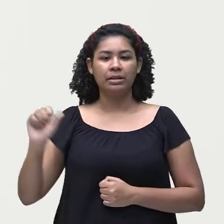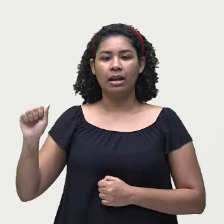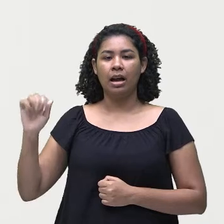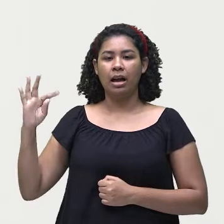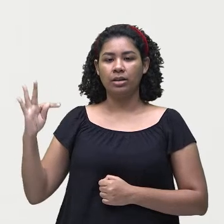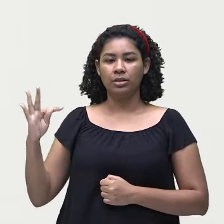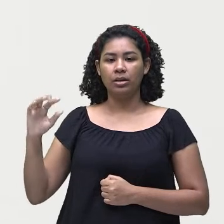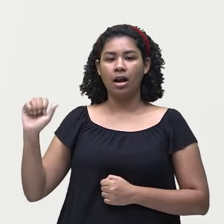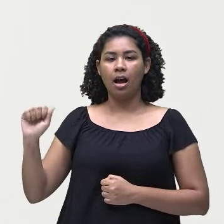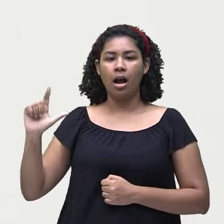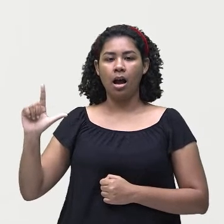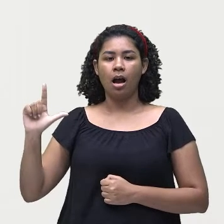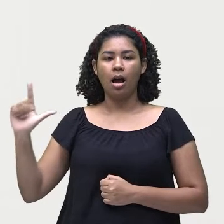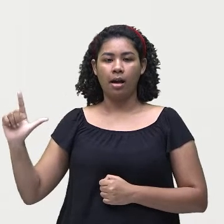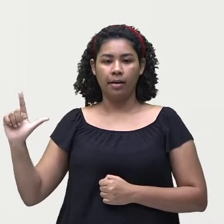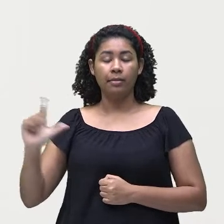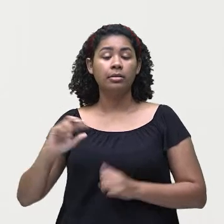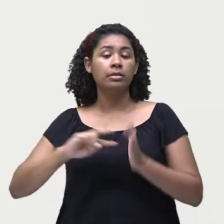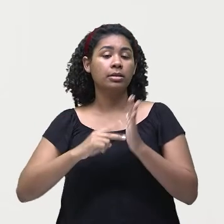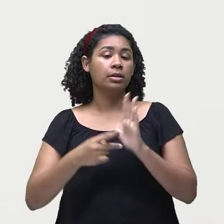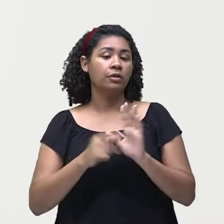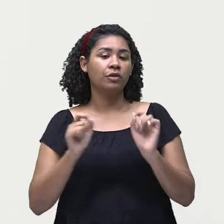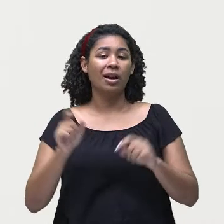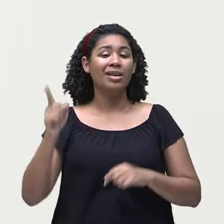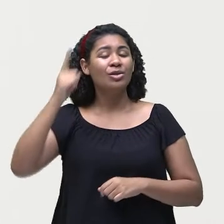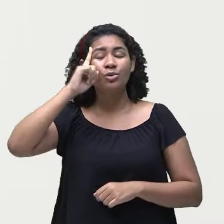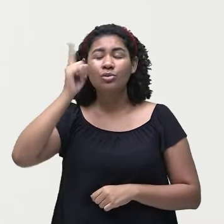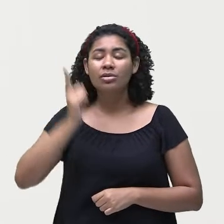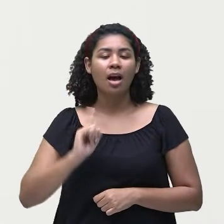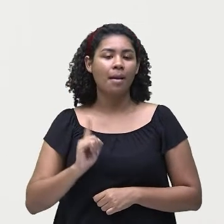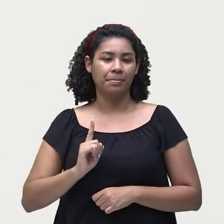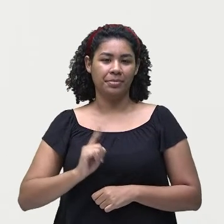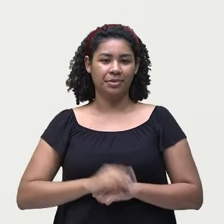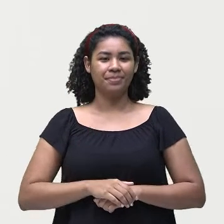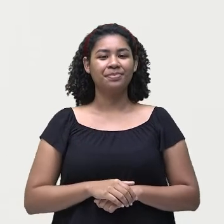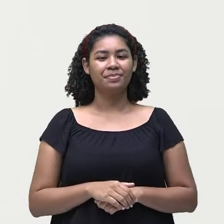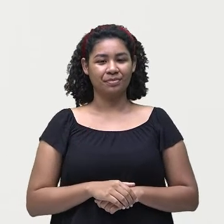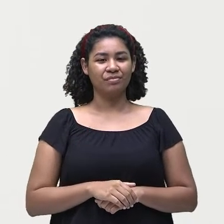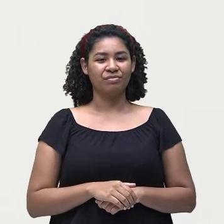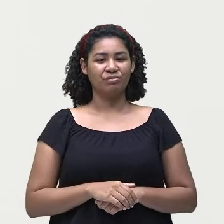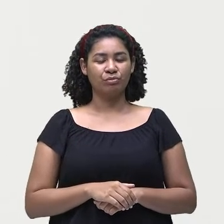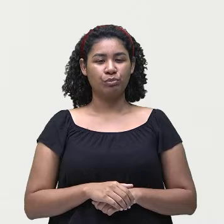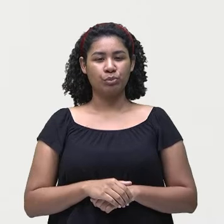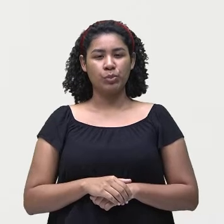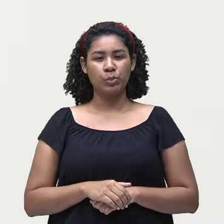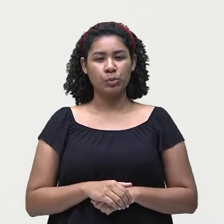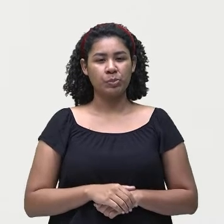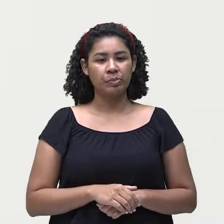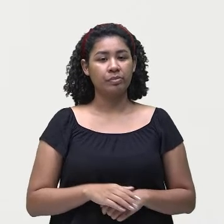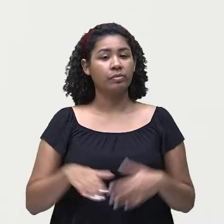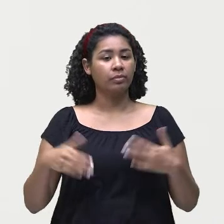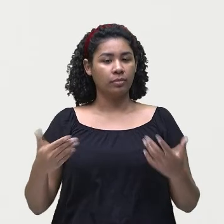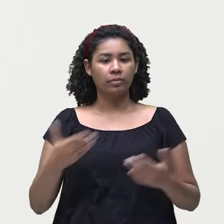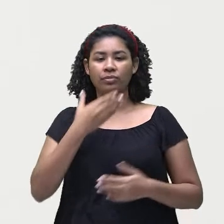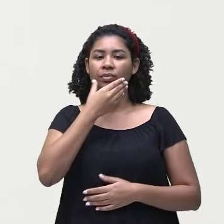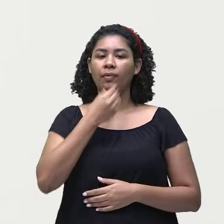tipo isso, de jeito nenhum, não sabe mesmo andar. Ele sempre vem assim no final da frase, tá? Então, semi,